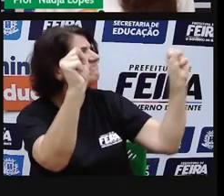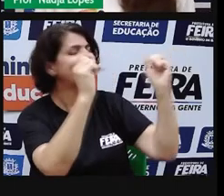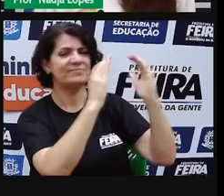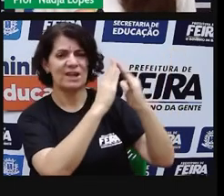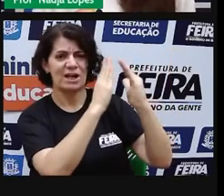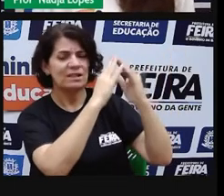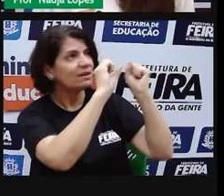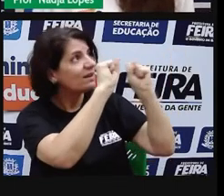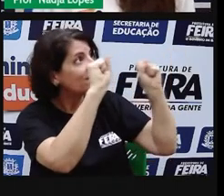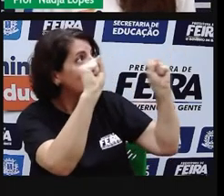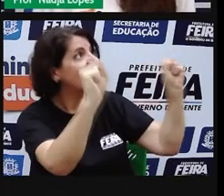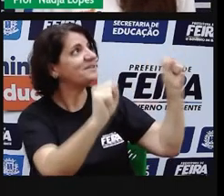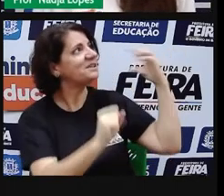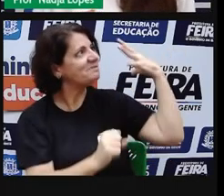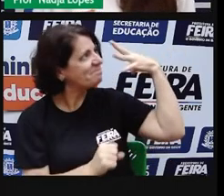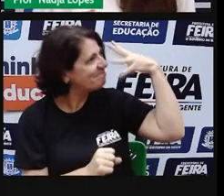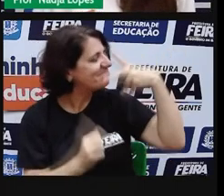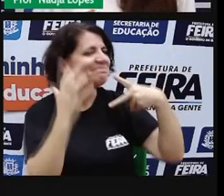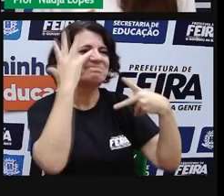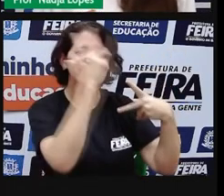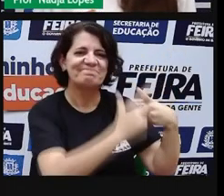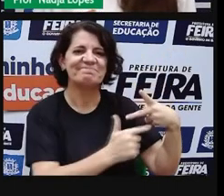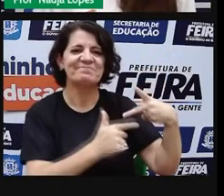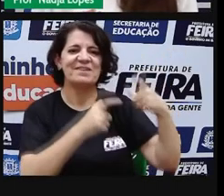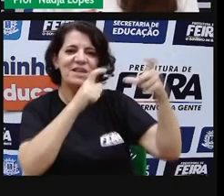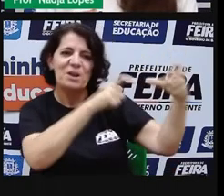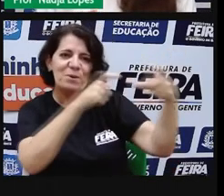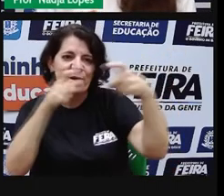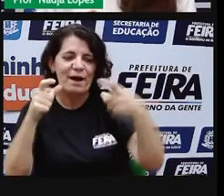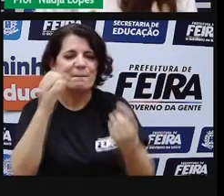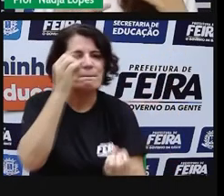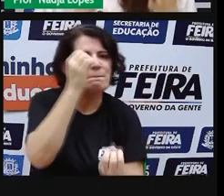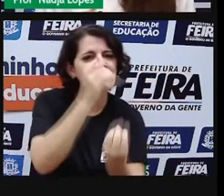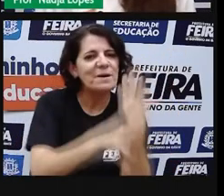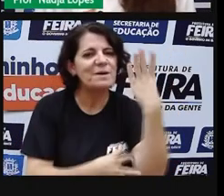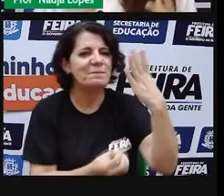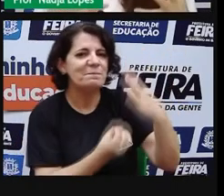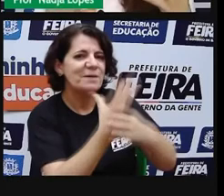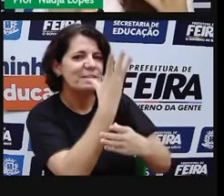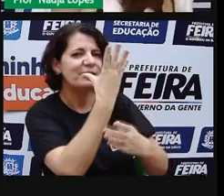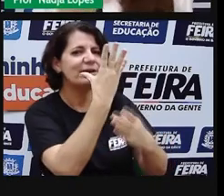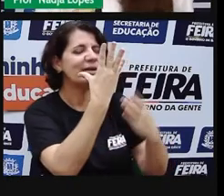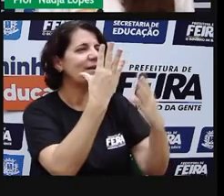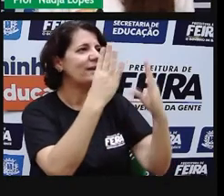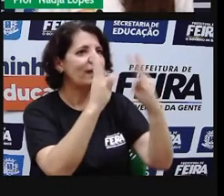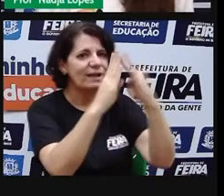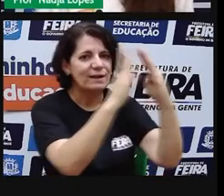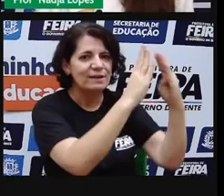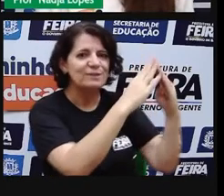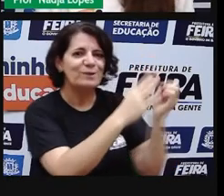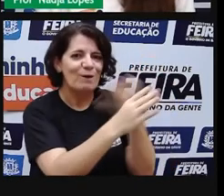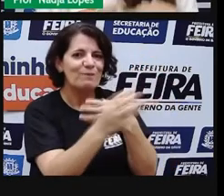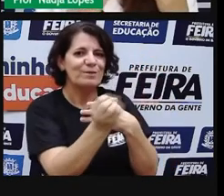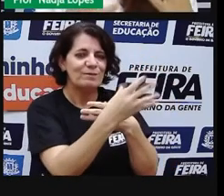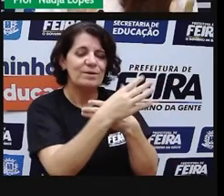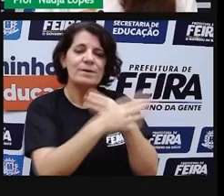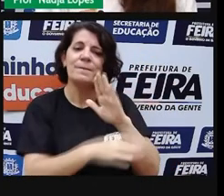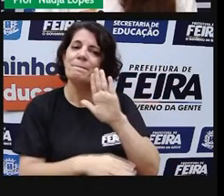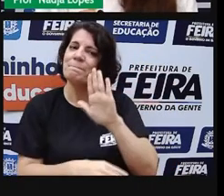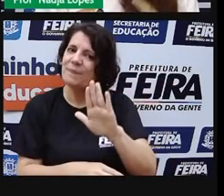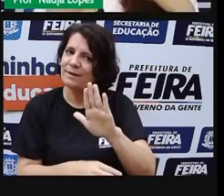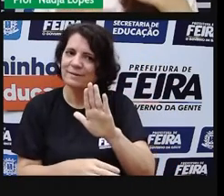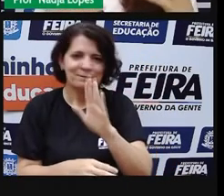em bairros, e a gente sabe também que a economia é a grande força da nossa cidade, que o